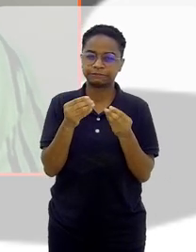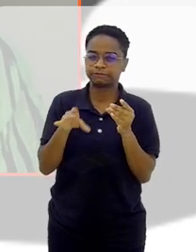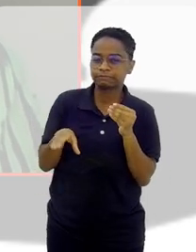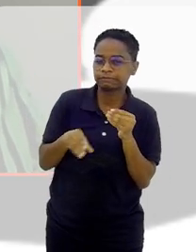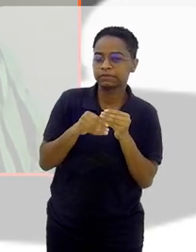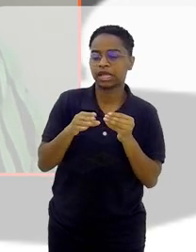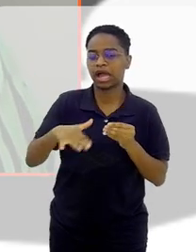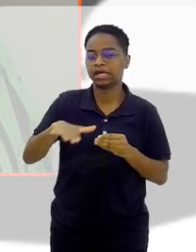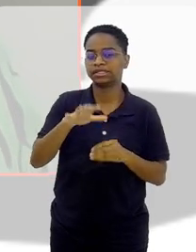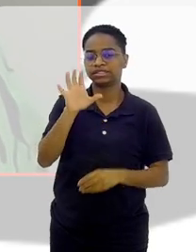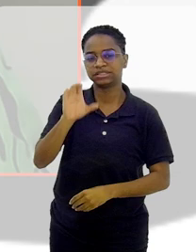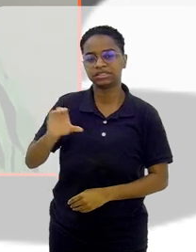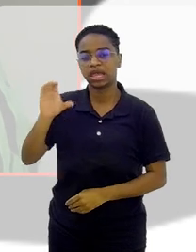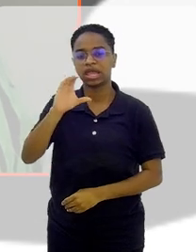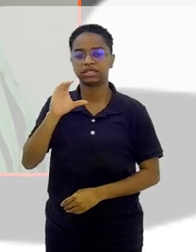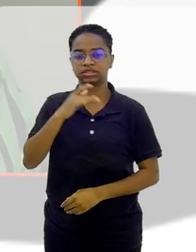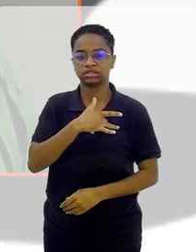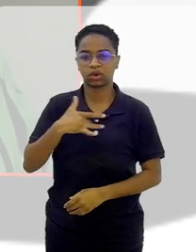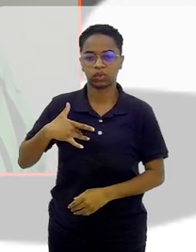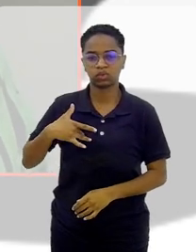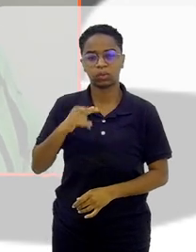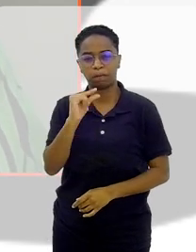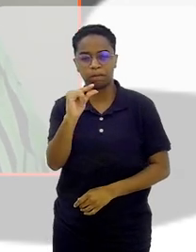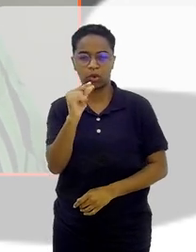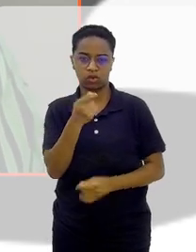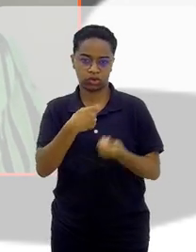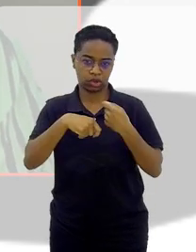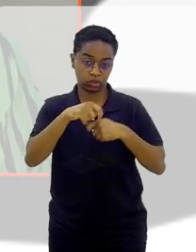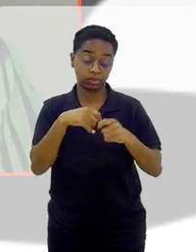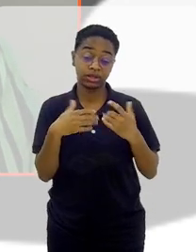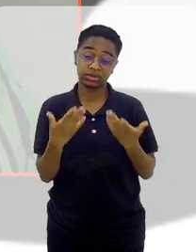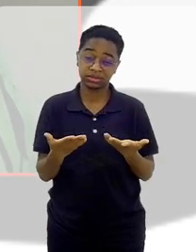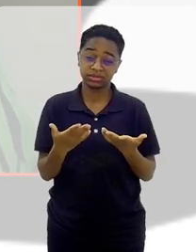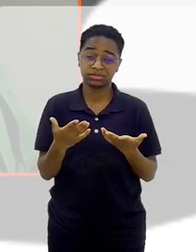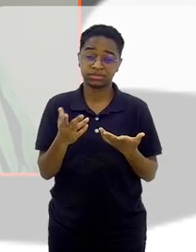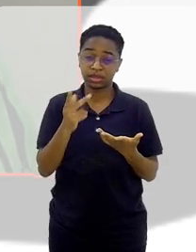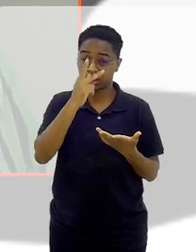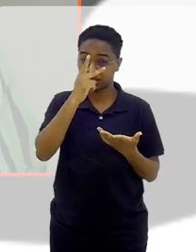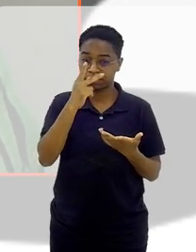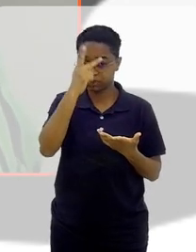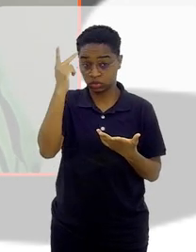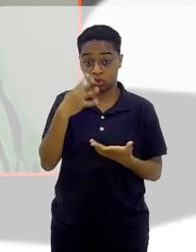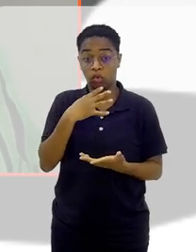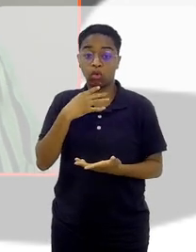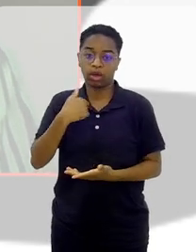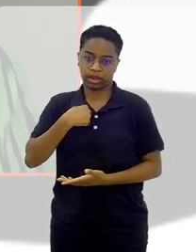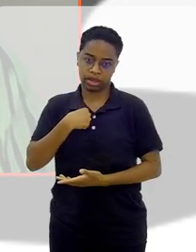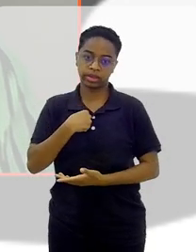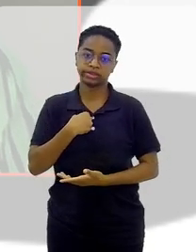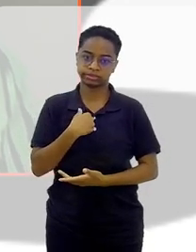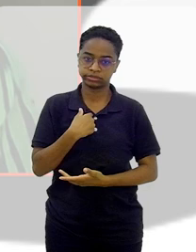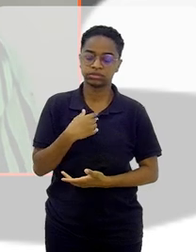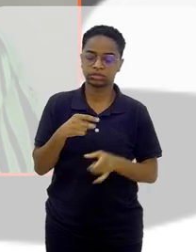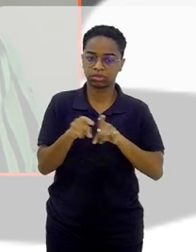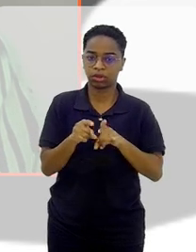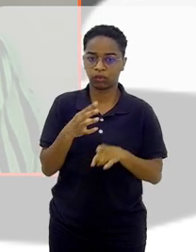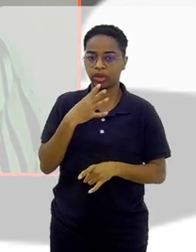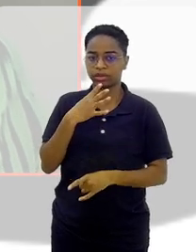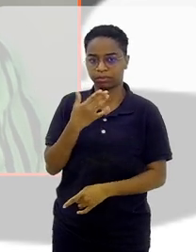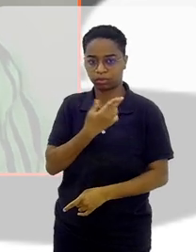seja na ciência e saúde, seja na economia, um pouquinho. Então, as pessoas, era uma cara conhecida, era um nome conhecido.